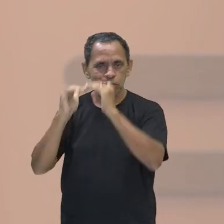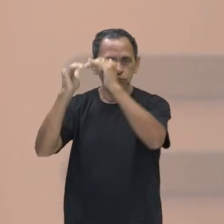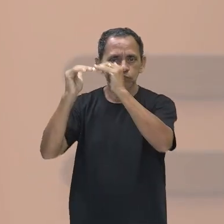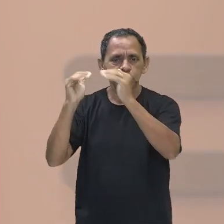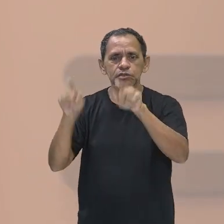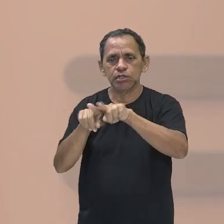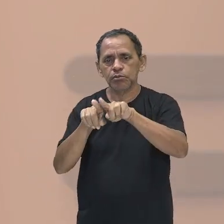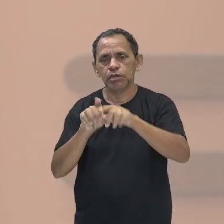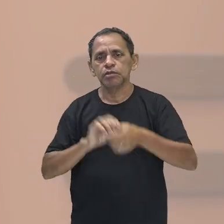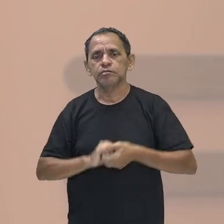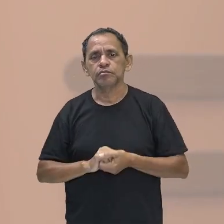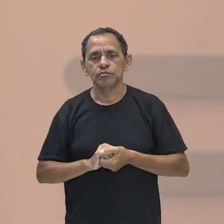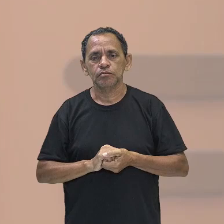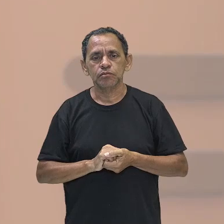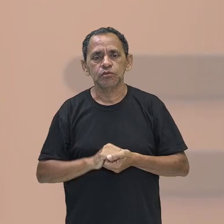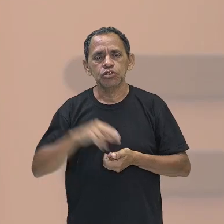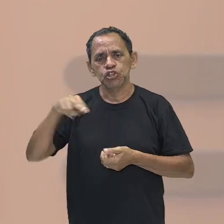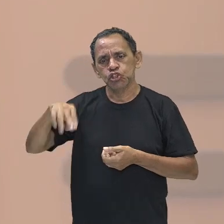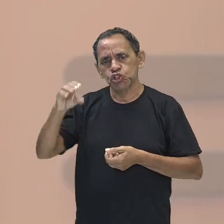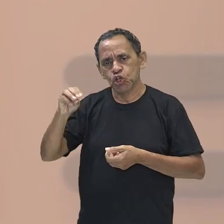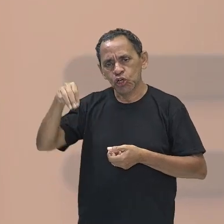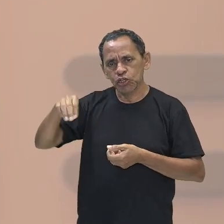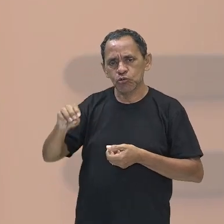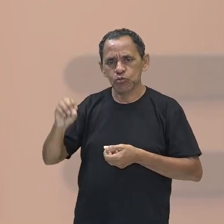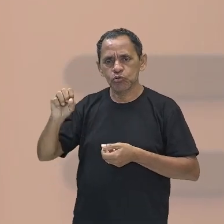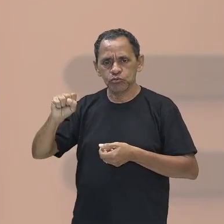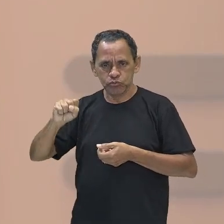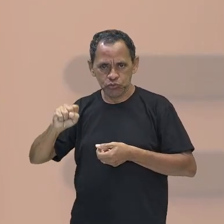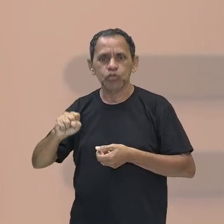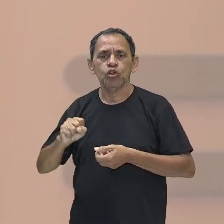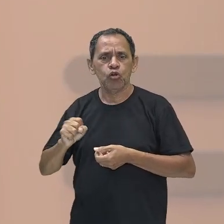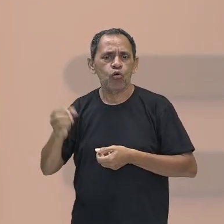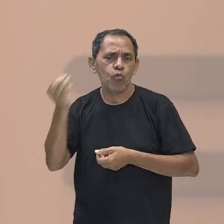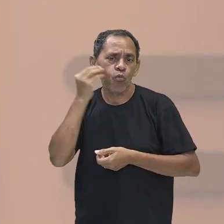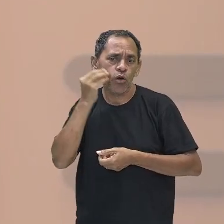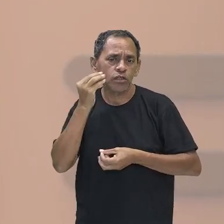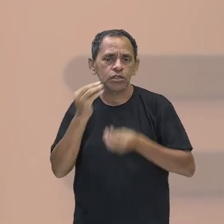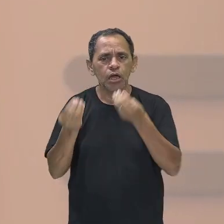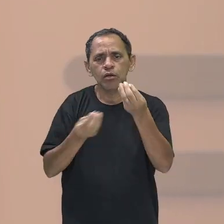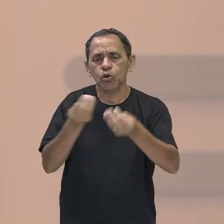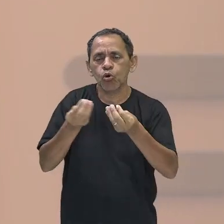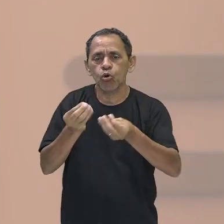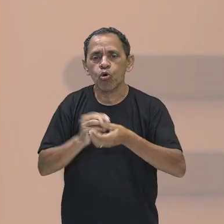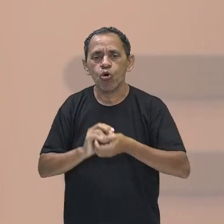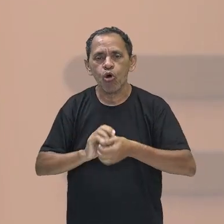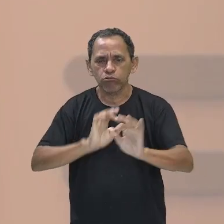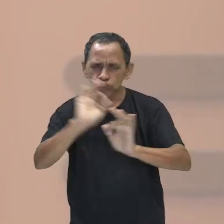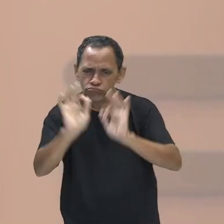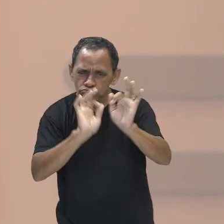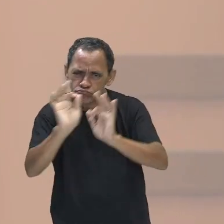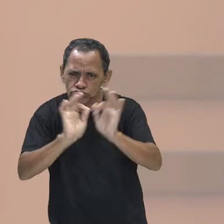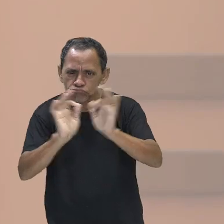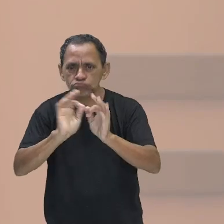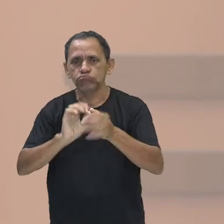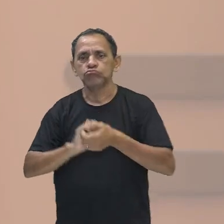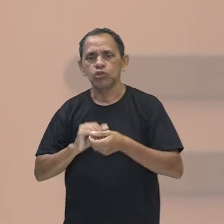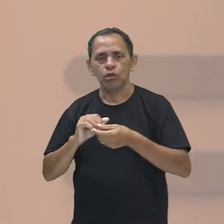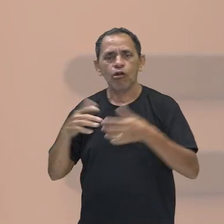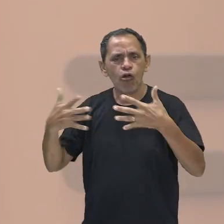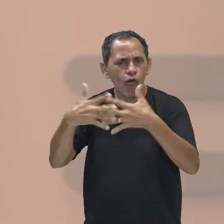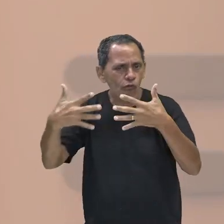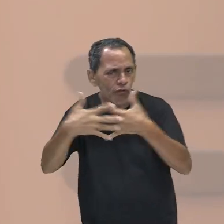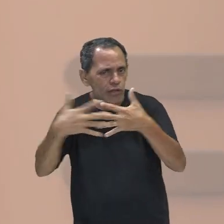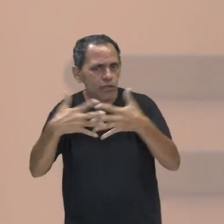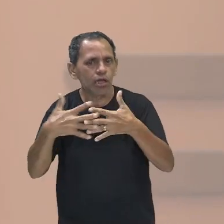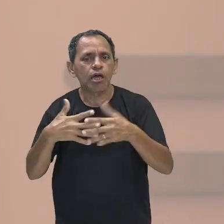em quando é os nomos, é a nobreza, então, que vai tentar, não é mesmo? Sacudir, aí, então, esse primeiro faraó,